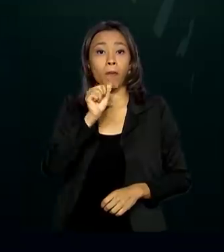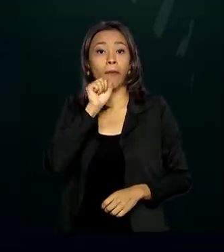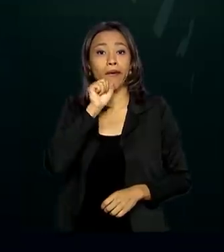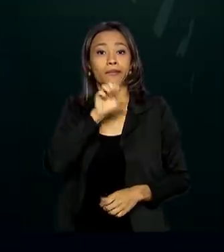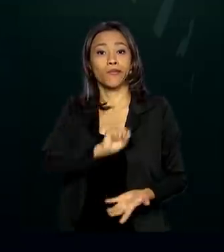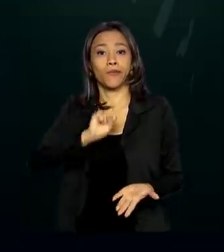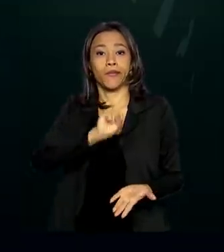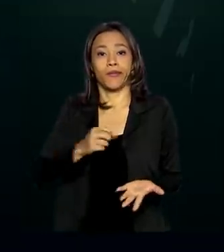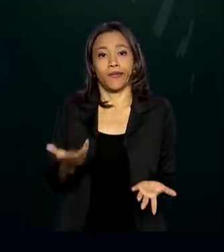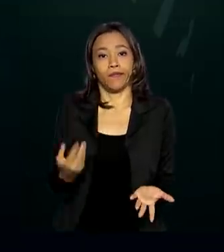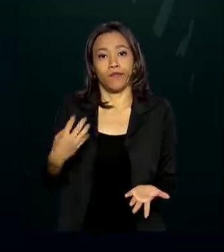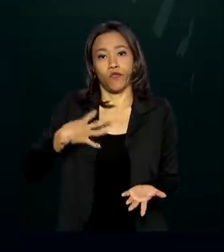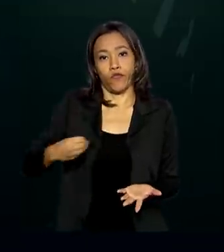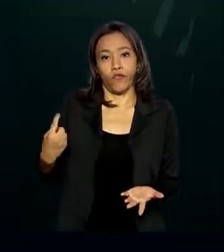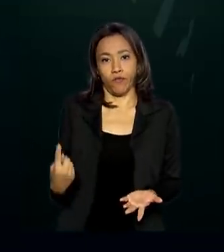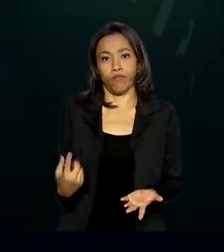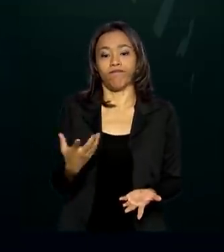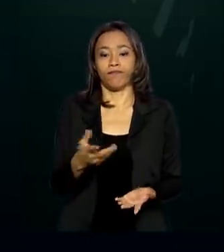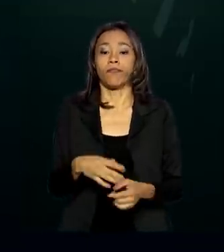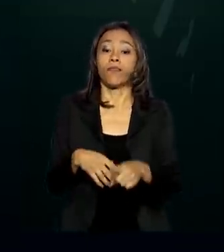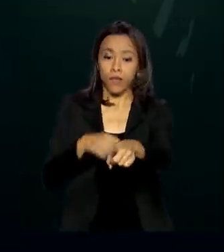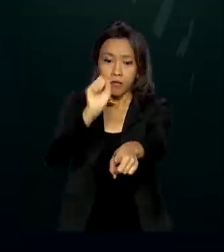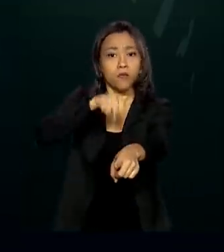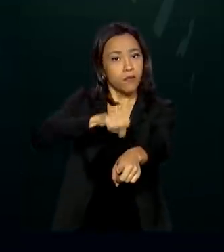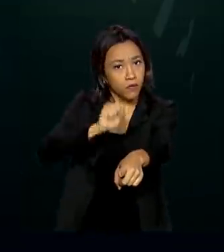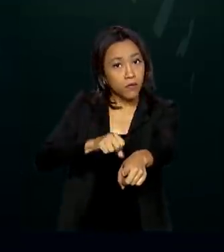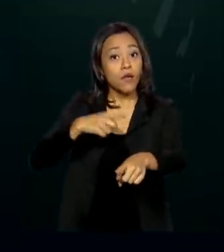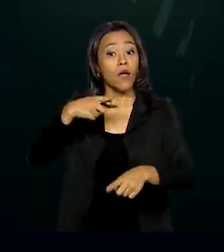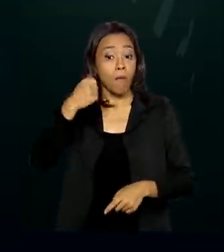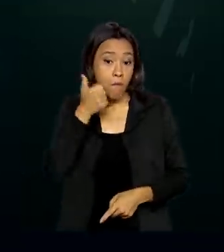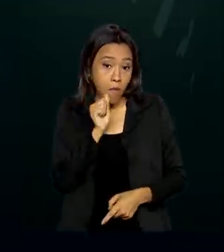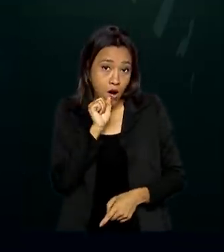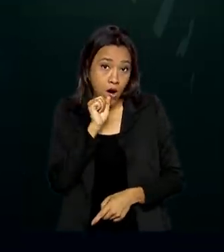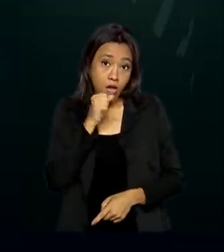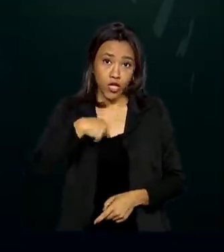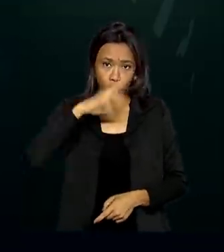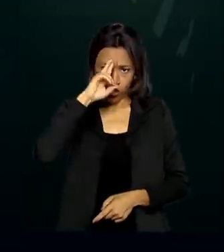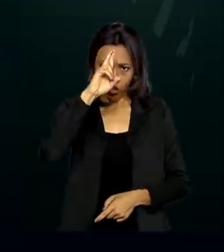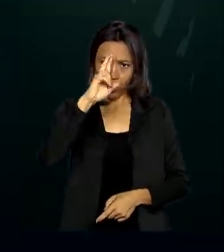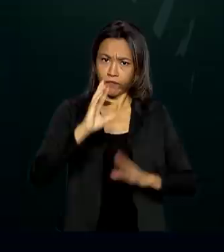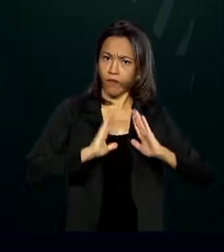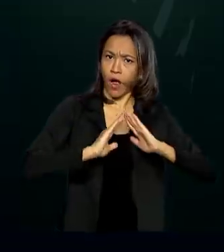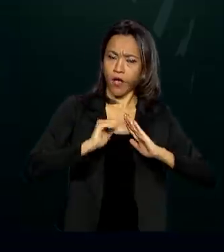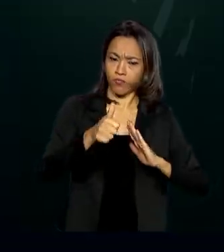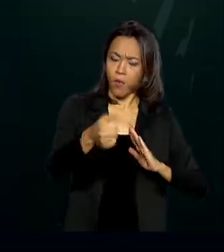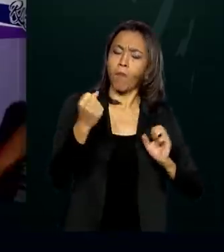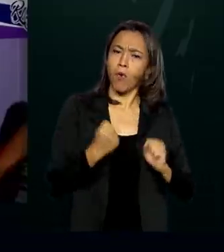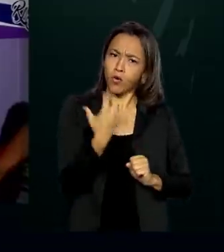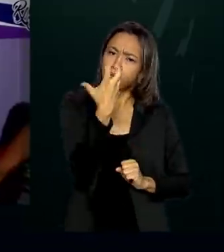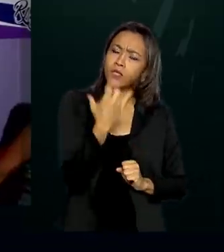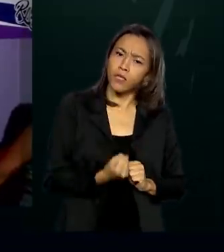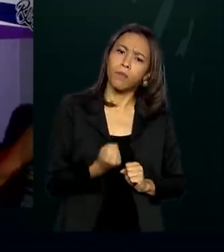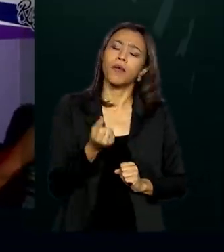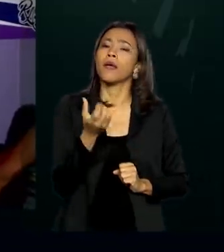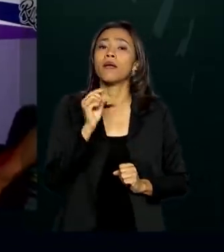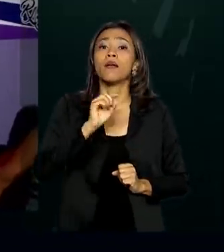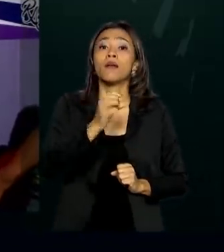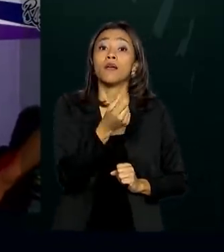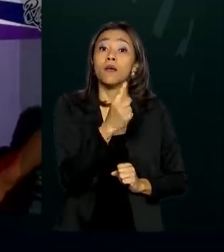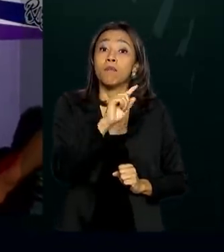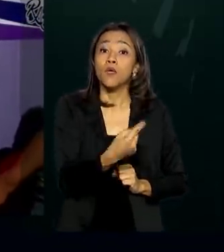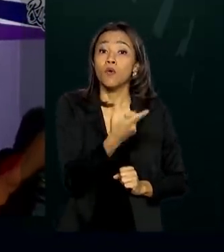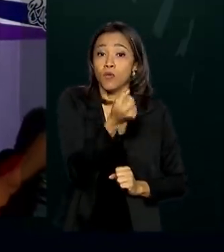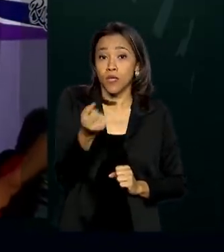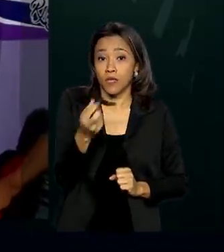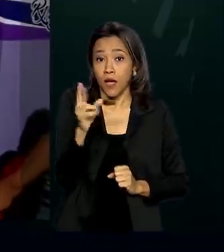filho. Sim, a Railane, por ser mãe e chefe de família, poderá receber os R$.200 por mês durante três